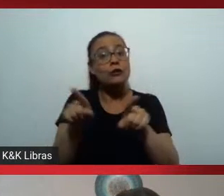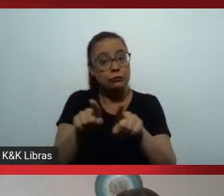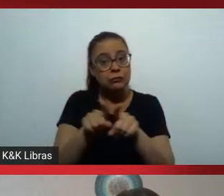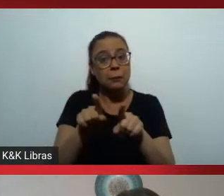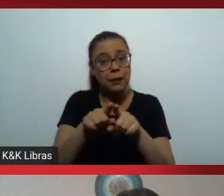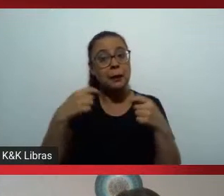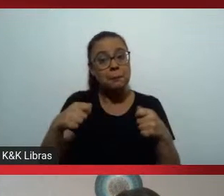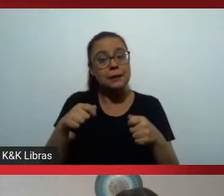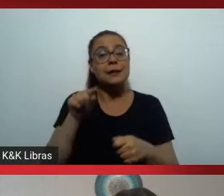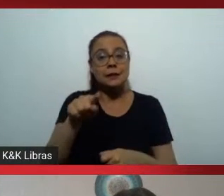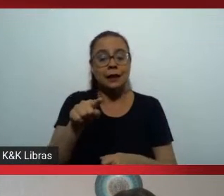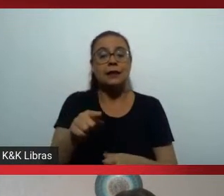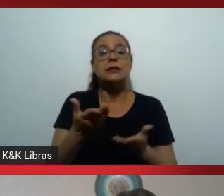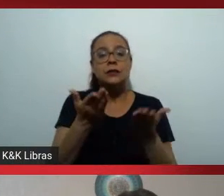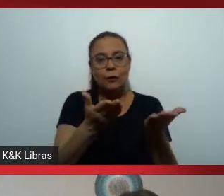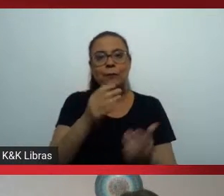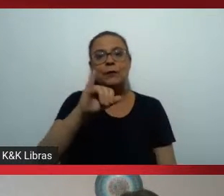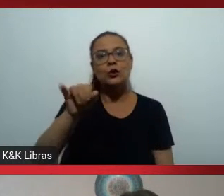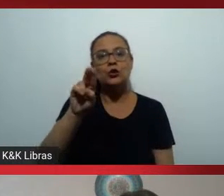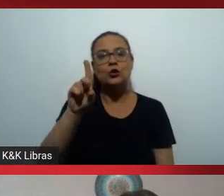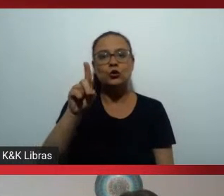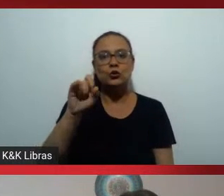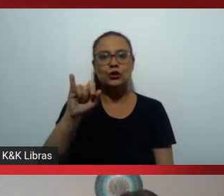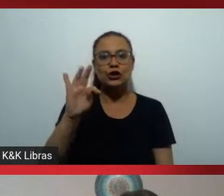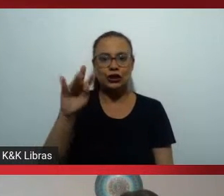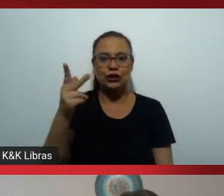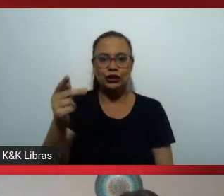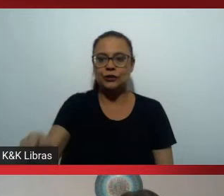questões. Judite, por favor. Sim.